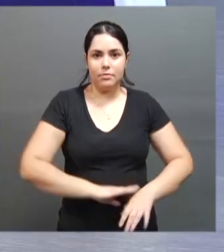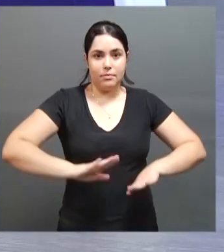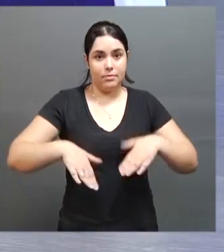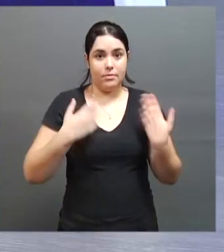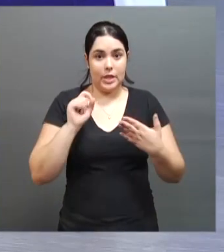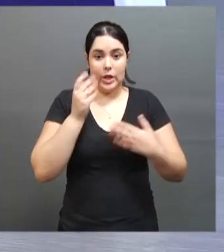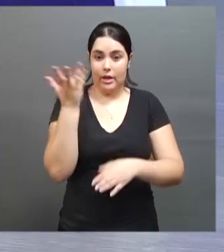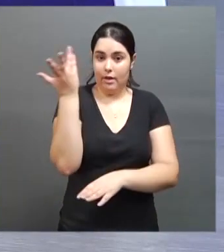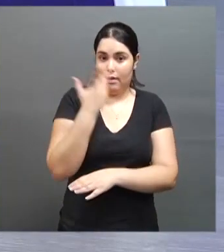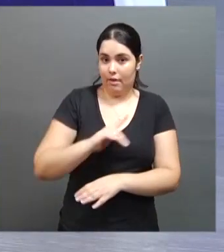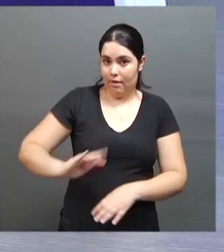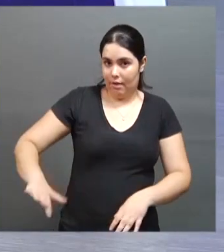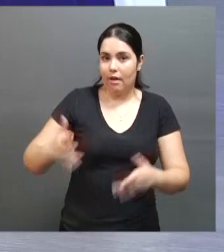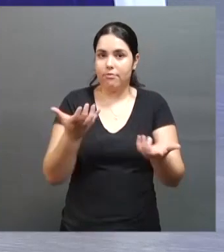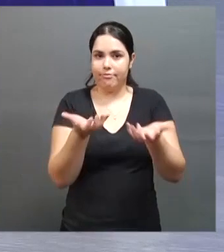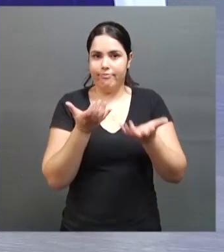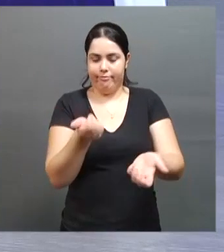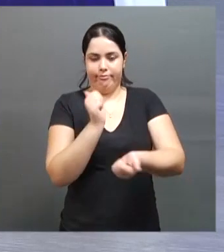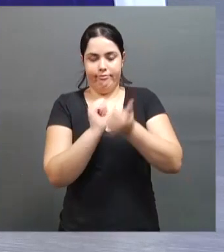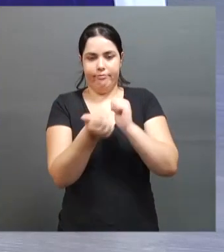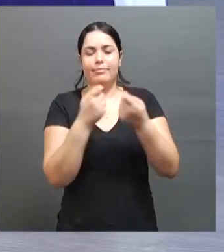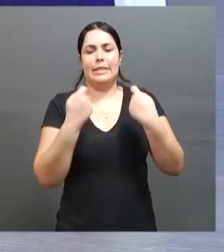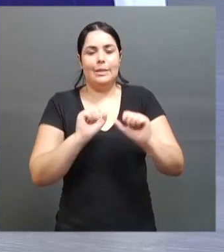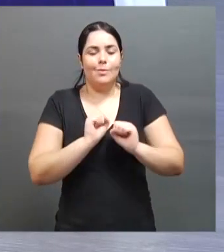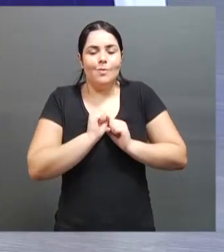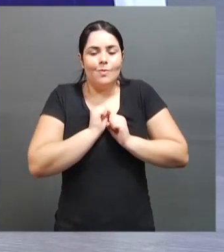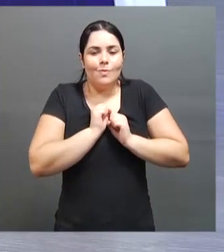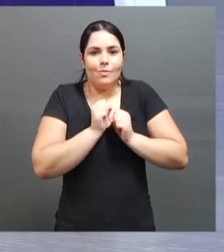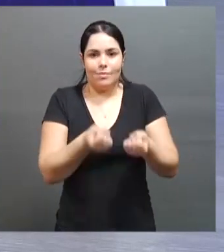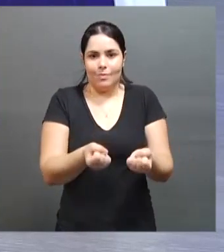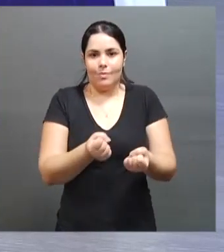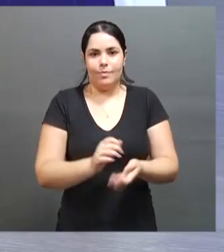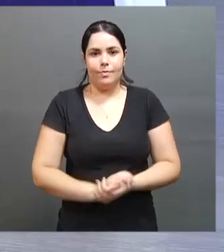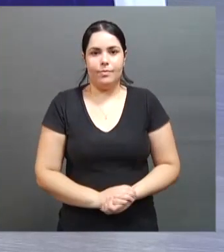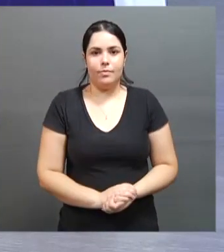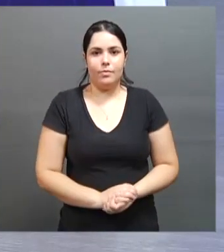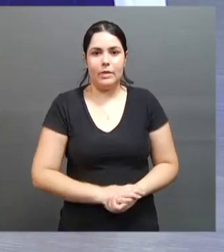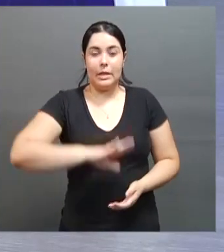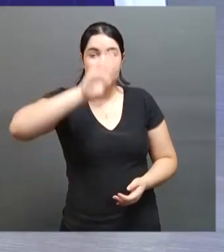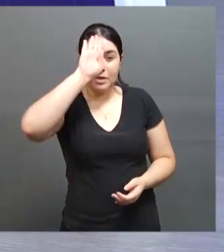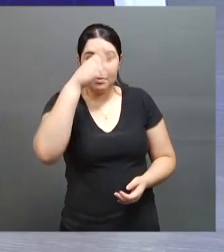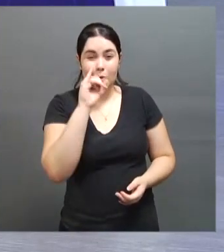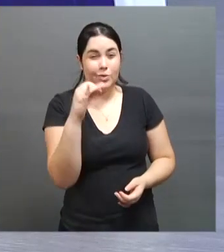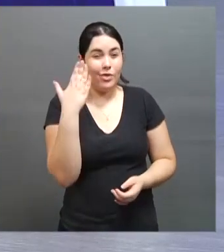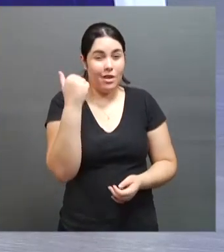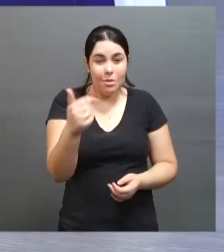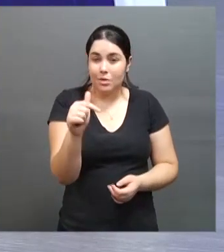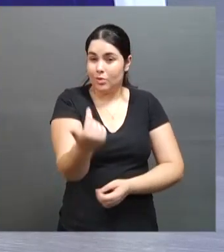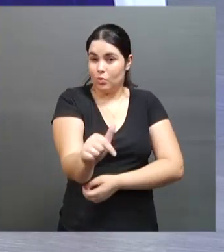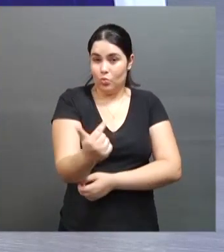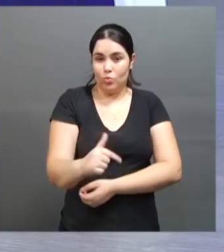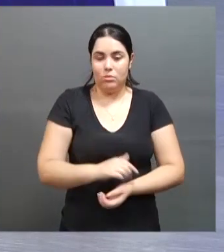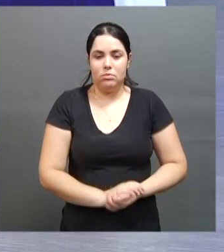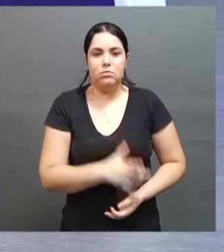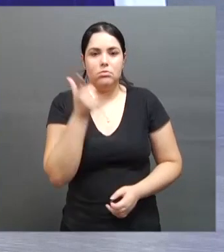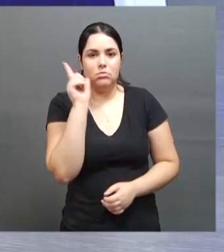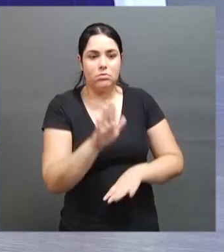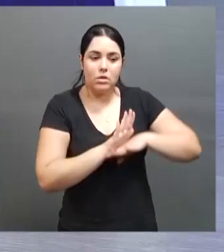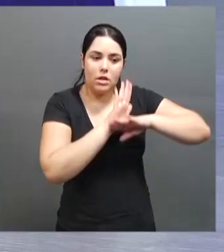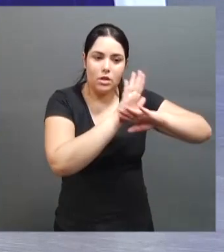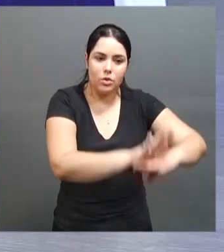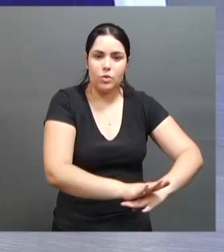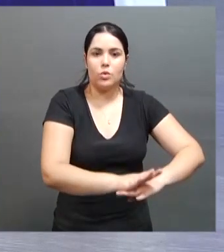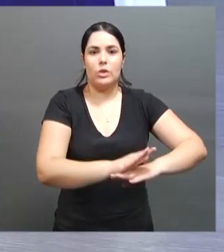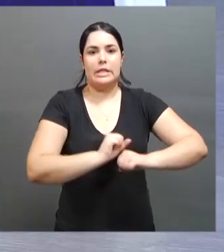para a criança que quer ser esportista, ela tem que esforçar muito, ainda mais se não for um esporte tão famoso, para ela conseguir ajuda